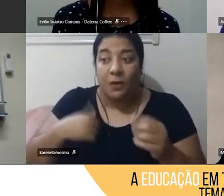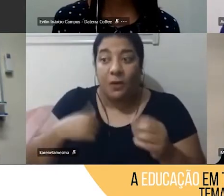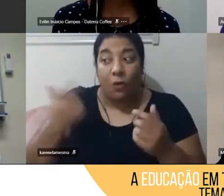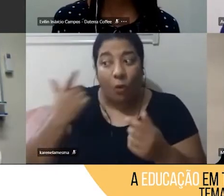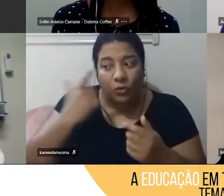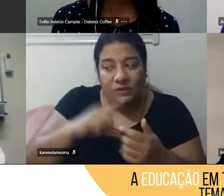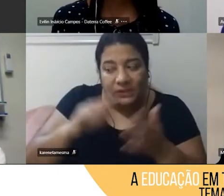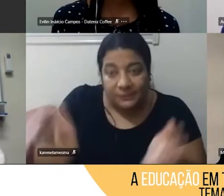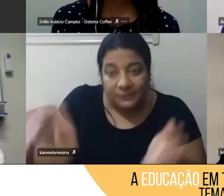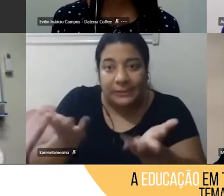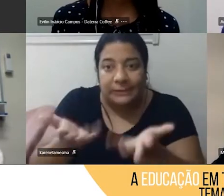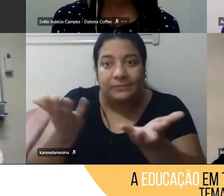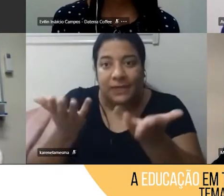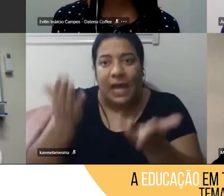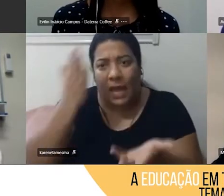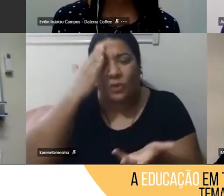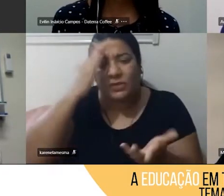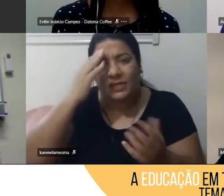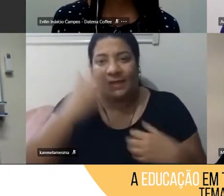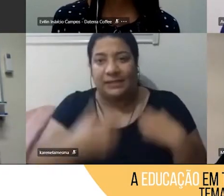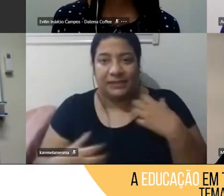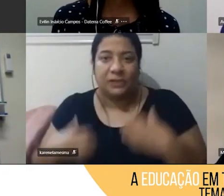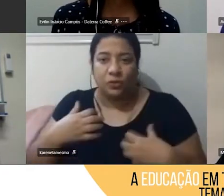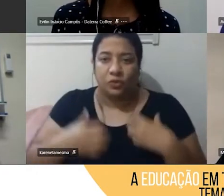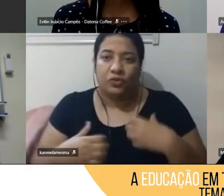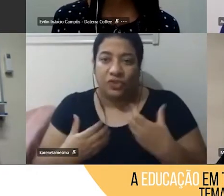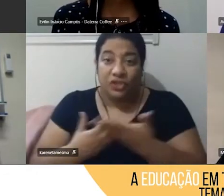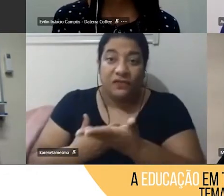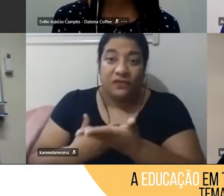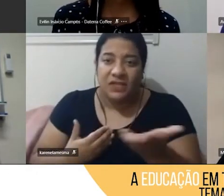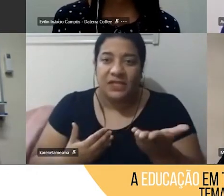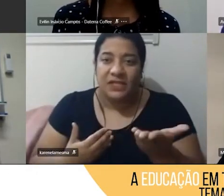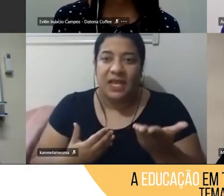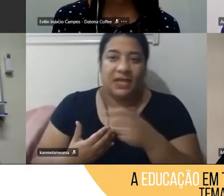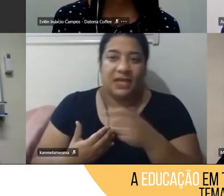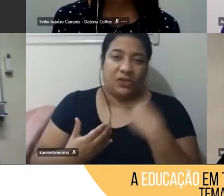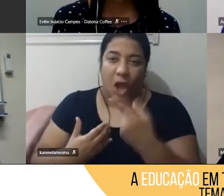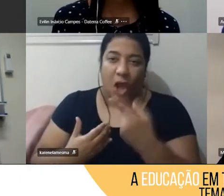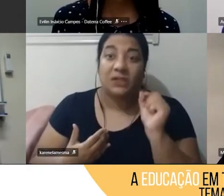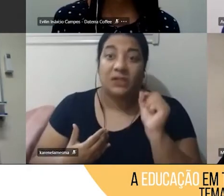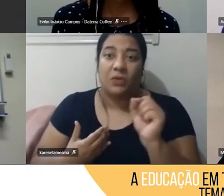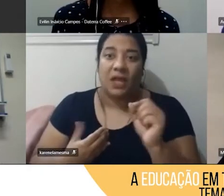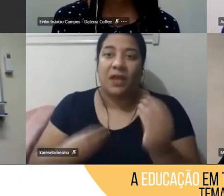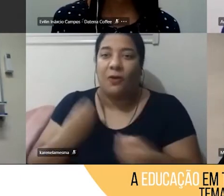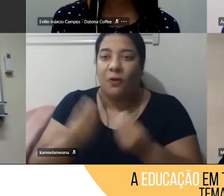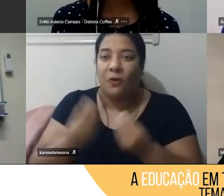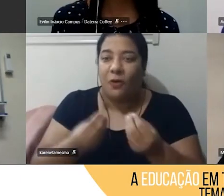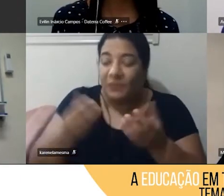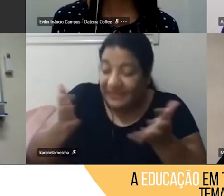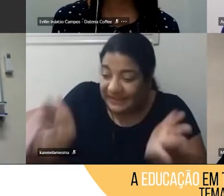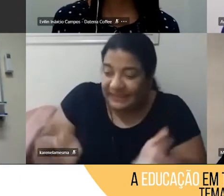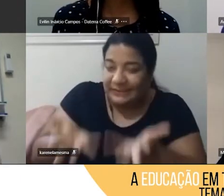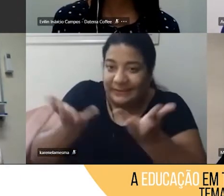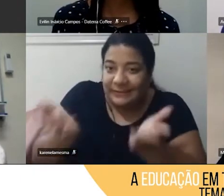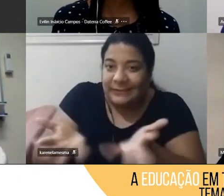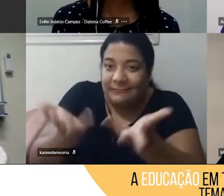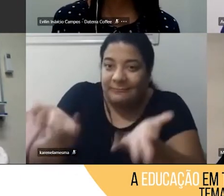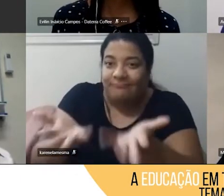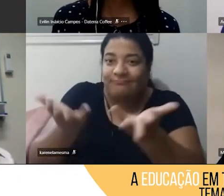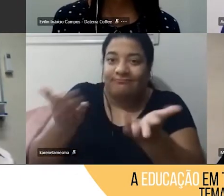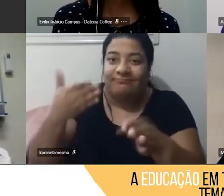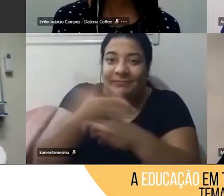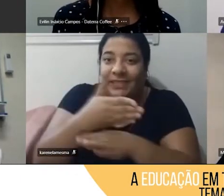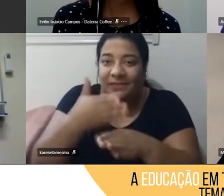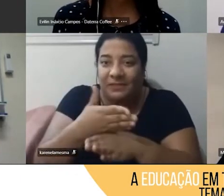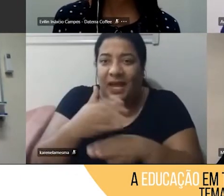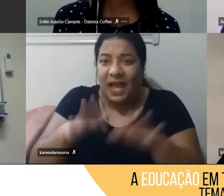uma angústia, uma dor nossa desse momento tem sido o engajamento, né, tem gente que até tem acesso, mas não